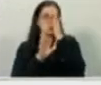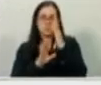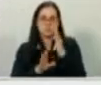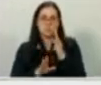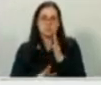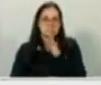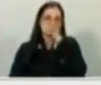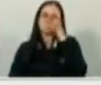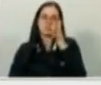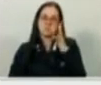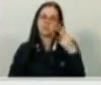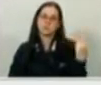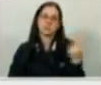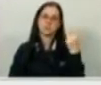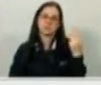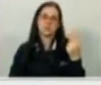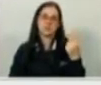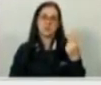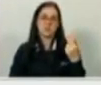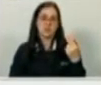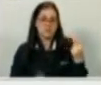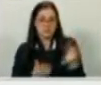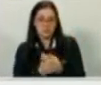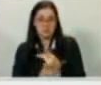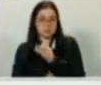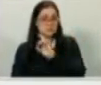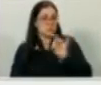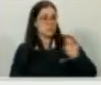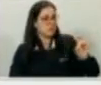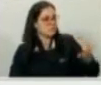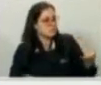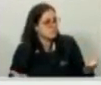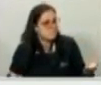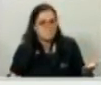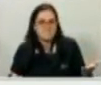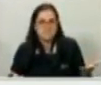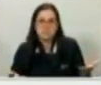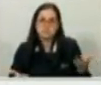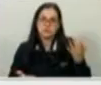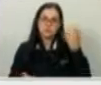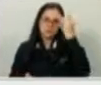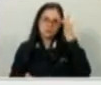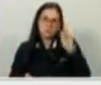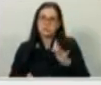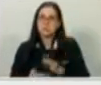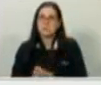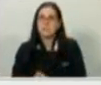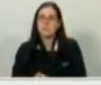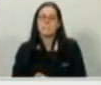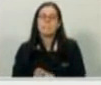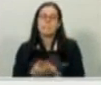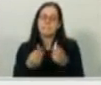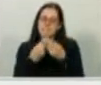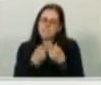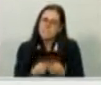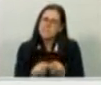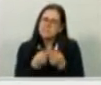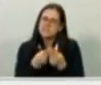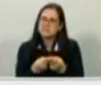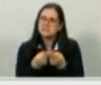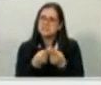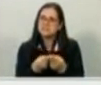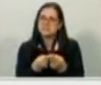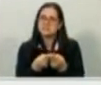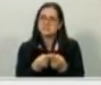com cada um de nós. Então eu queria, a permissão de todos, para que a paciência, para que eu pudesse fazer